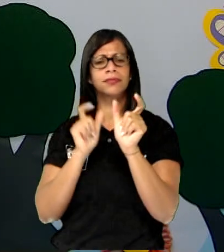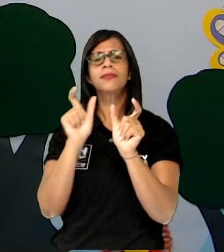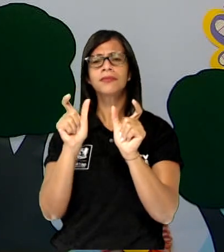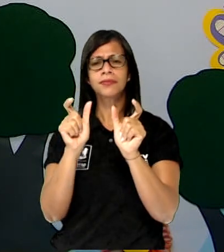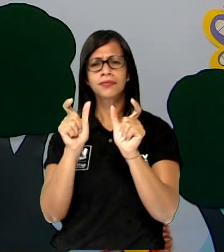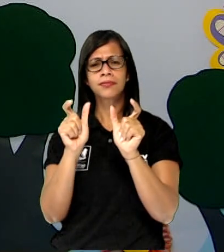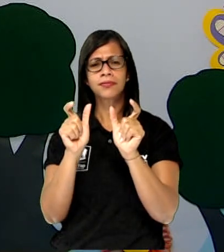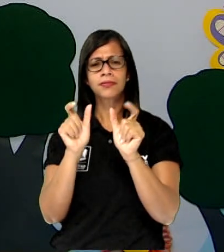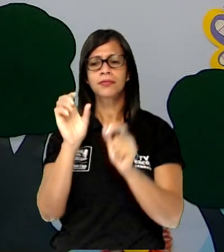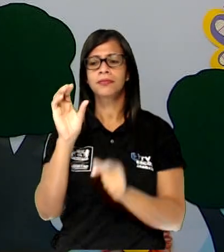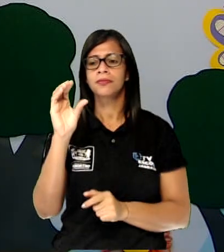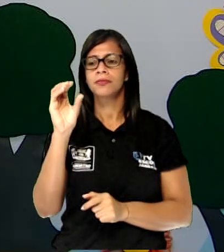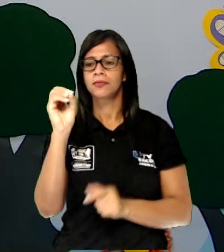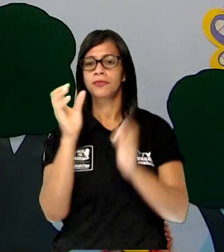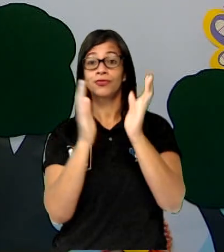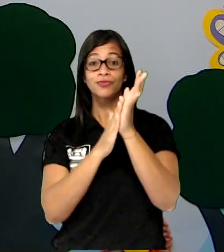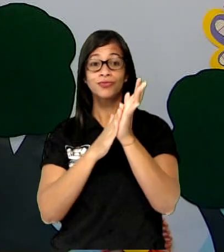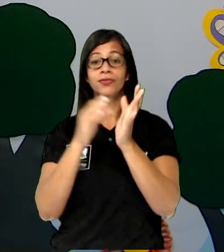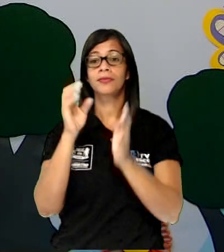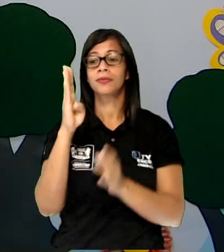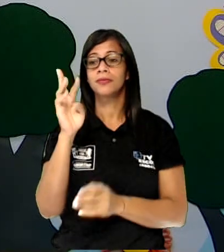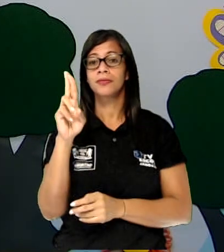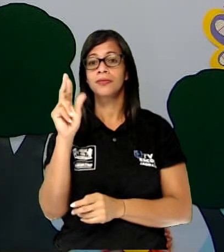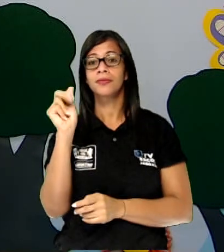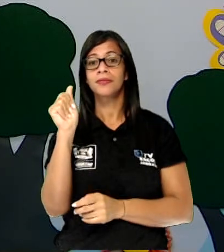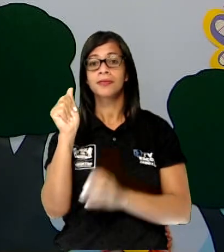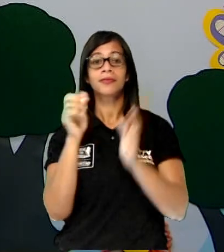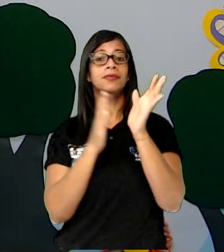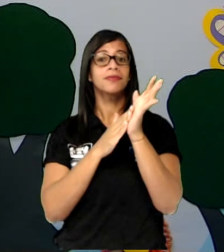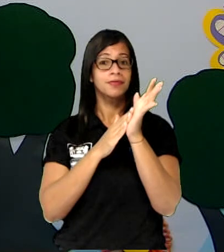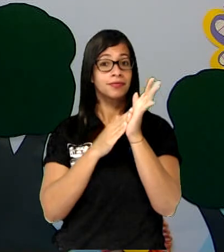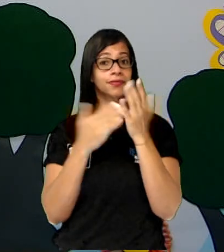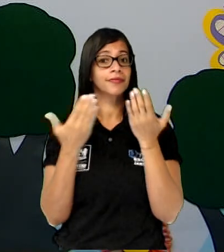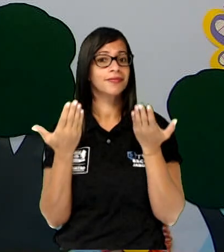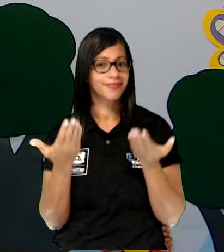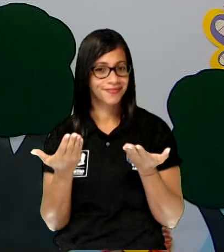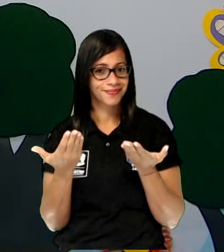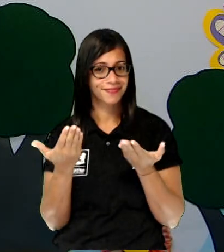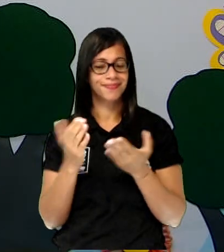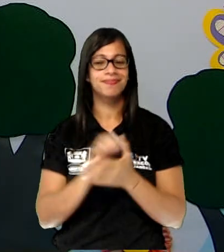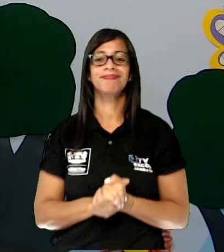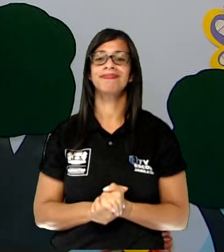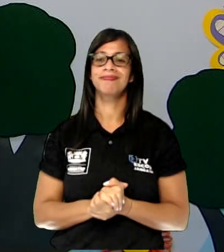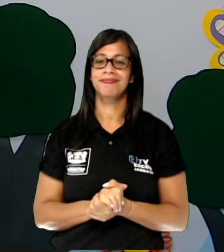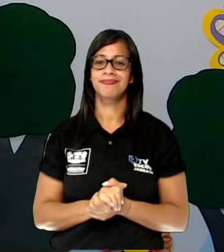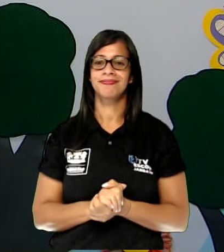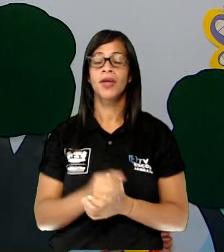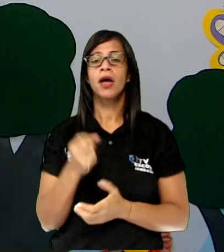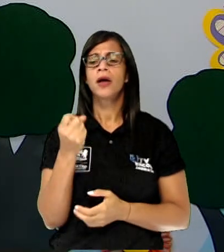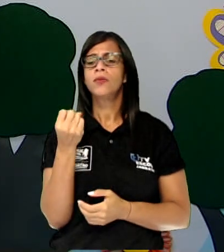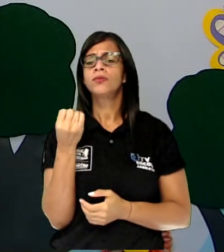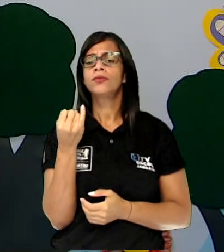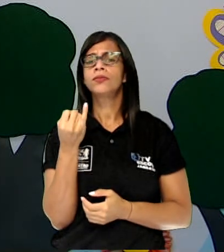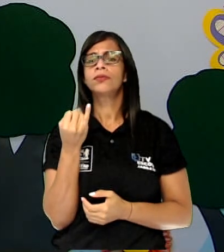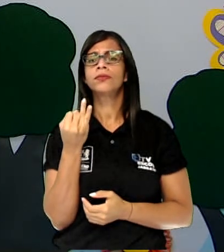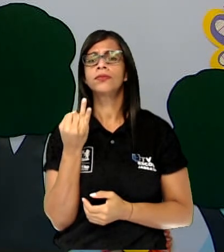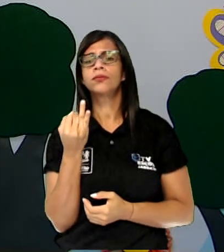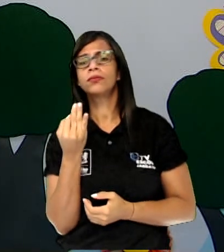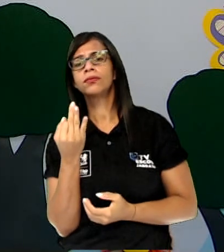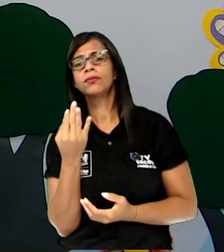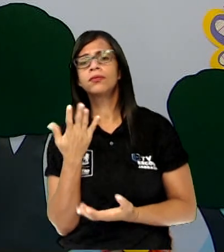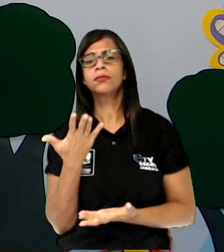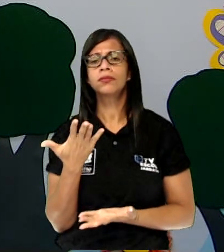palma para elas? Para quem quiser, também pode pensar assim. Quantas vezes a nossa boca